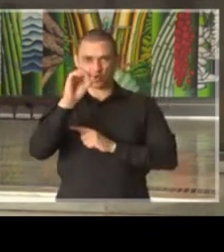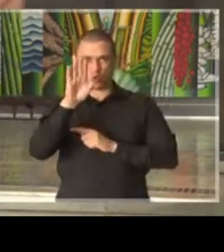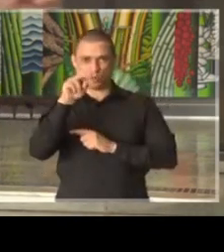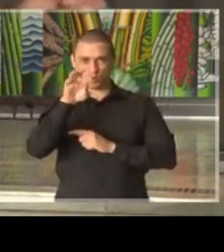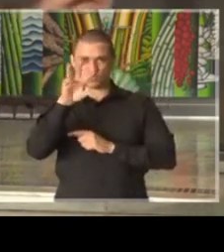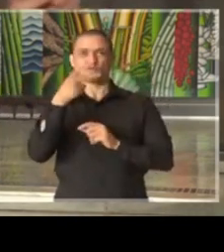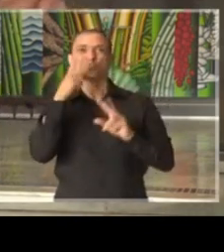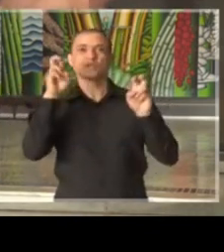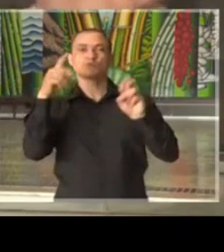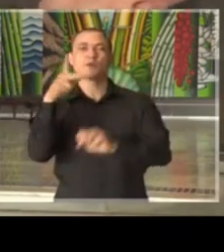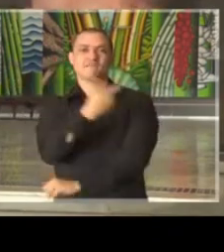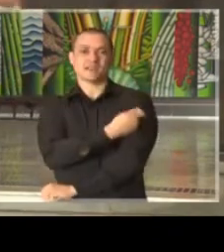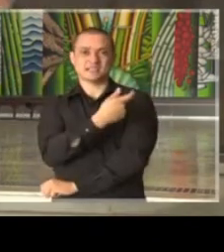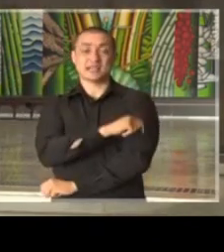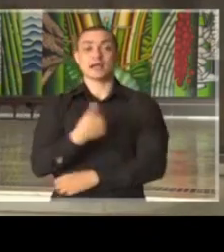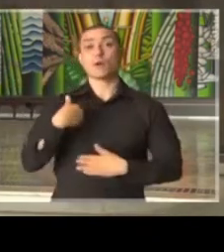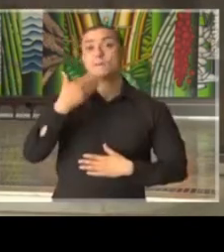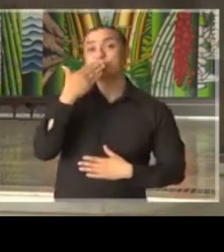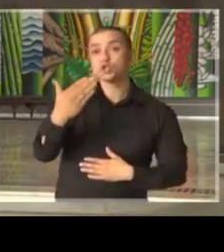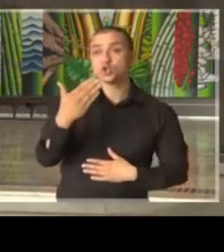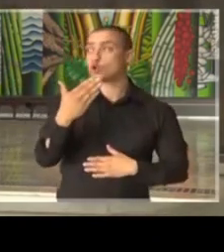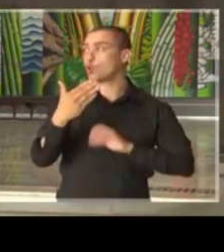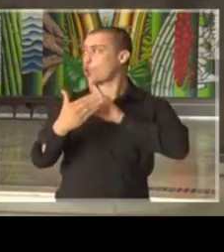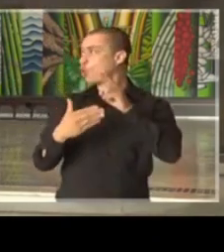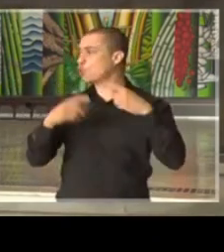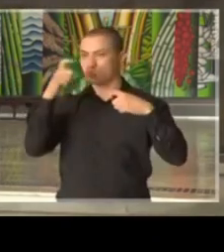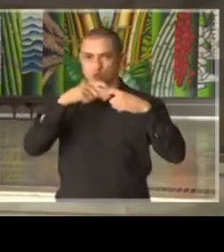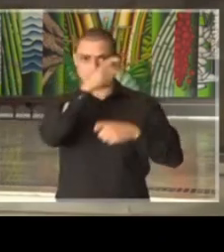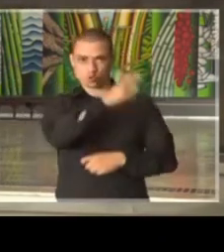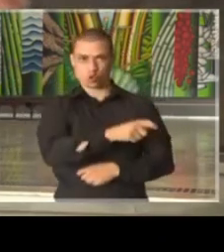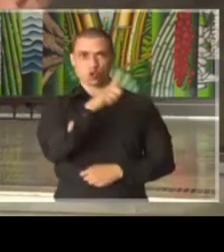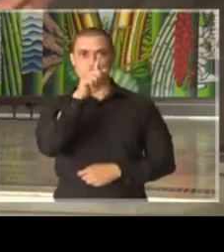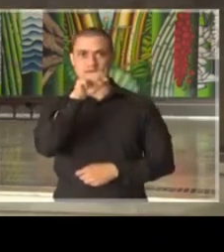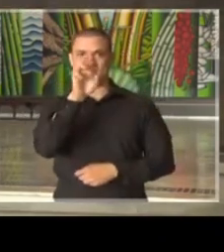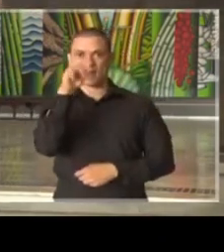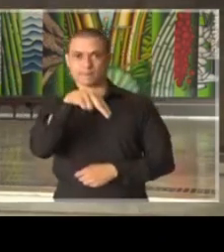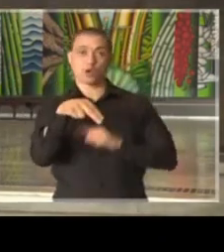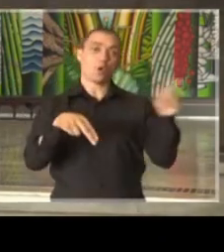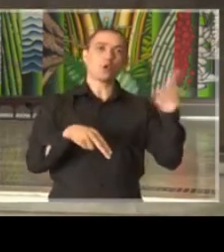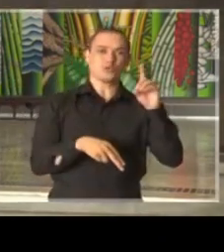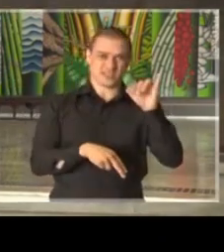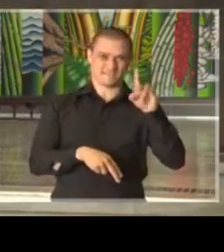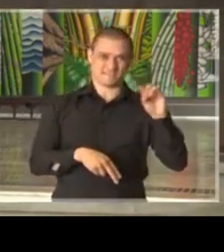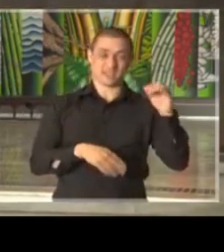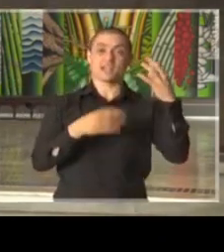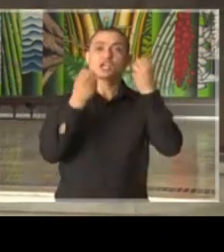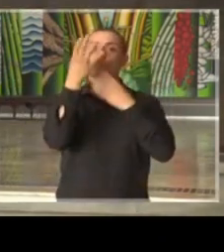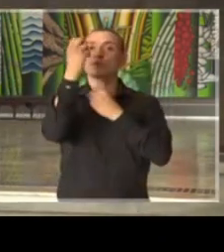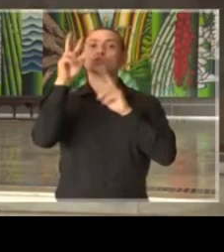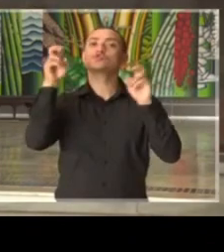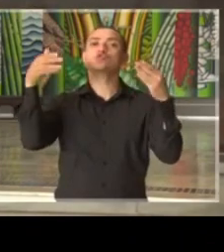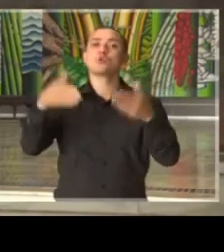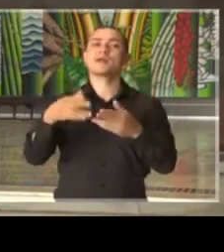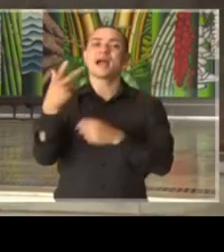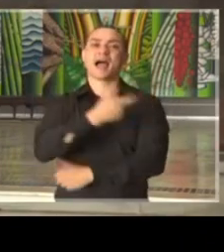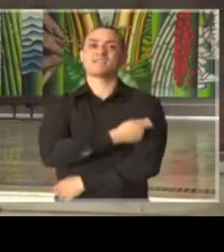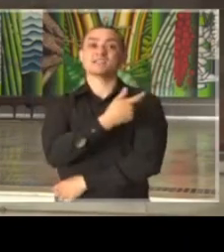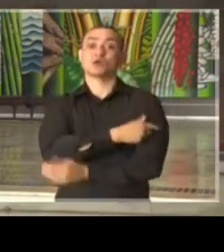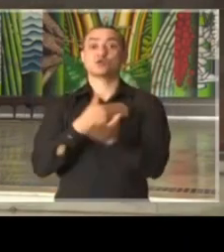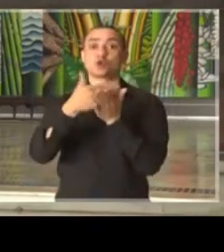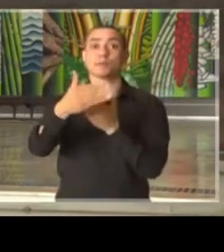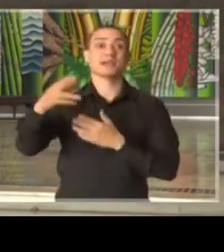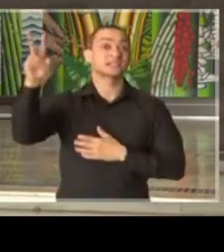vacinação, pedir ou a intervenção do doutor Zé Henrique Guerma ou do Davi Uip com informações sobre a vacinação que começa